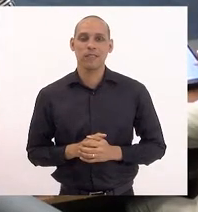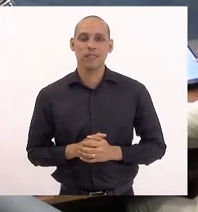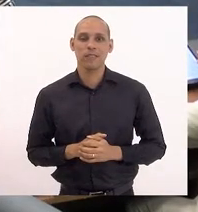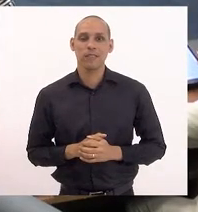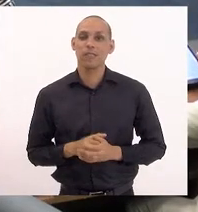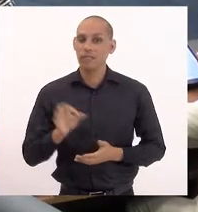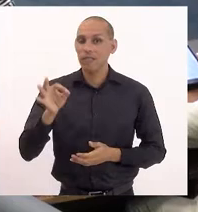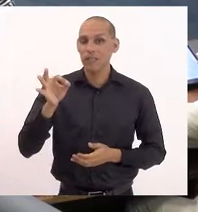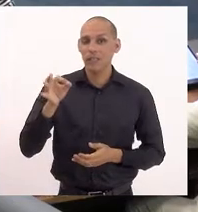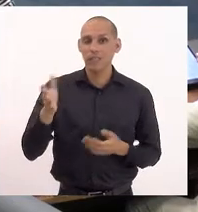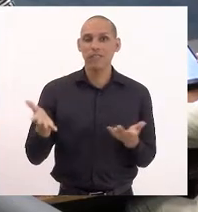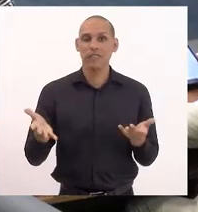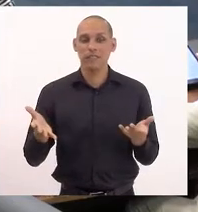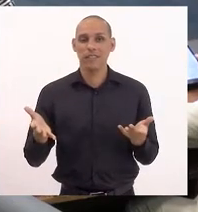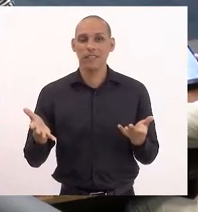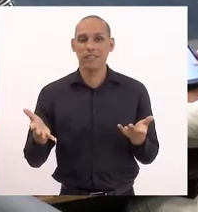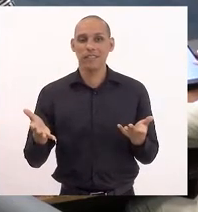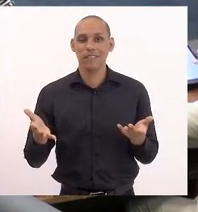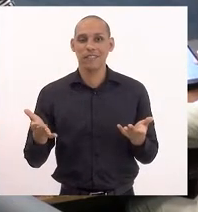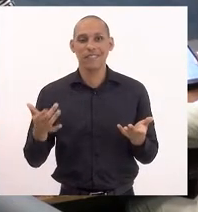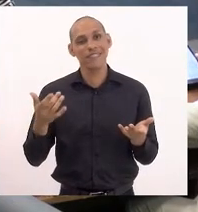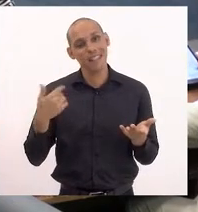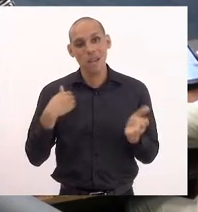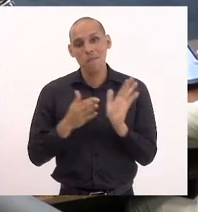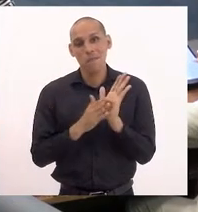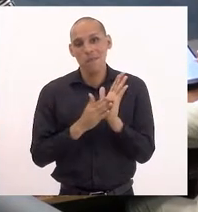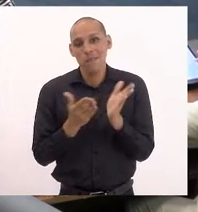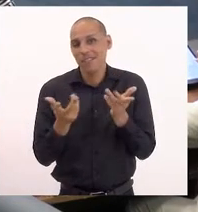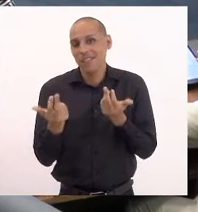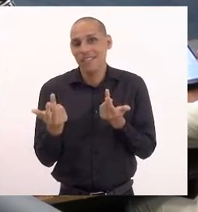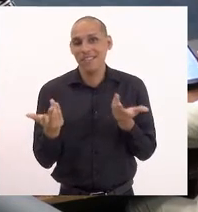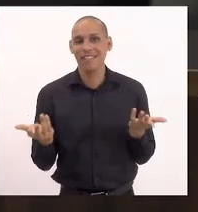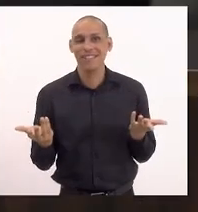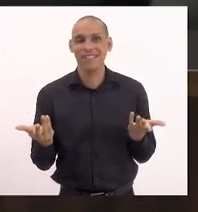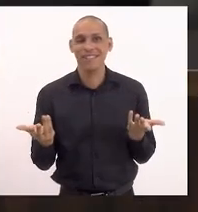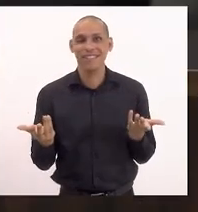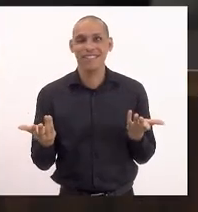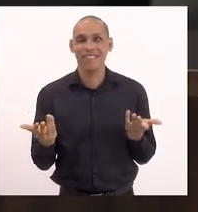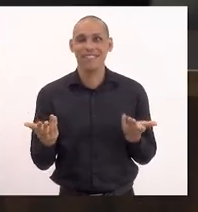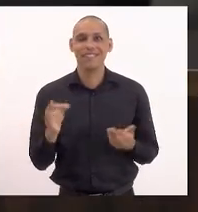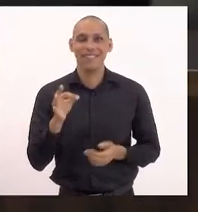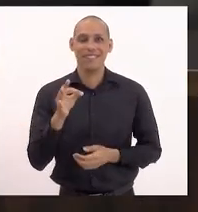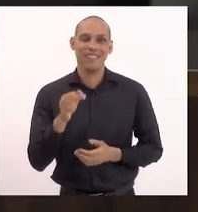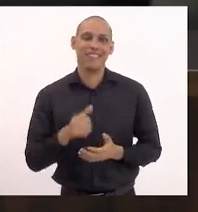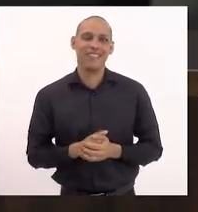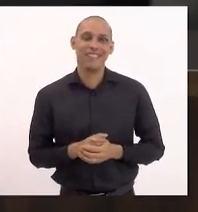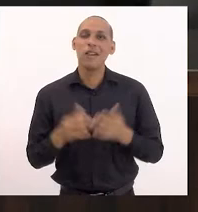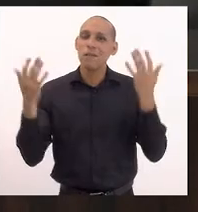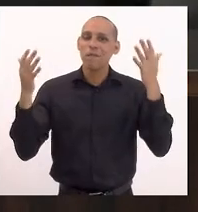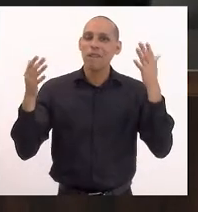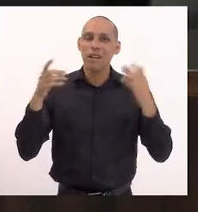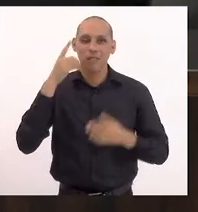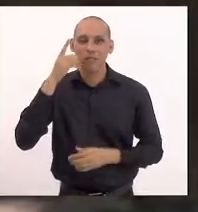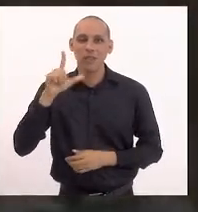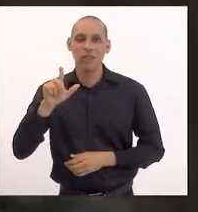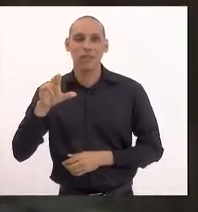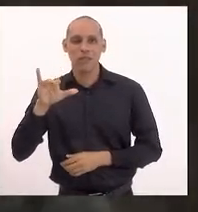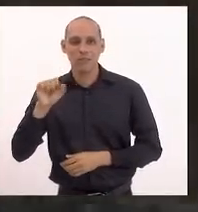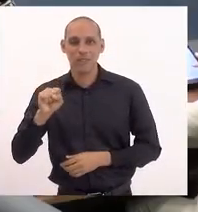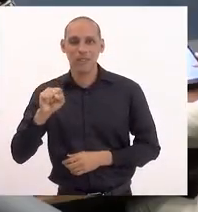Isso, isso mesmo. Acho que eu estou propondo. É disso, no fim, foi isso. Parabéns, deputado Luiz Paulo.